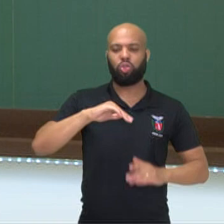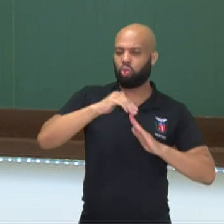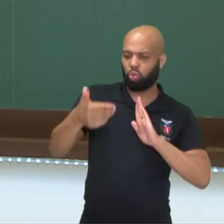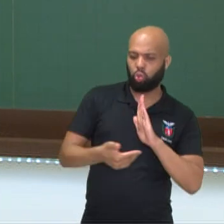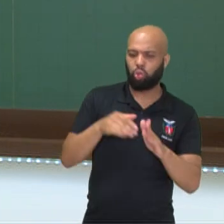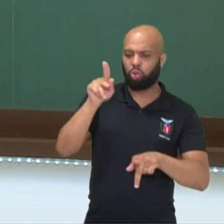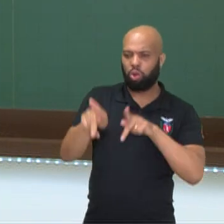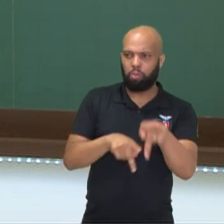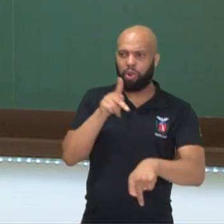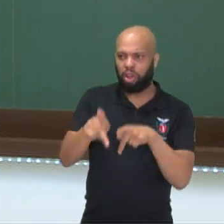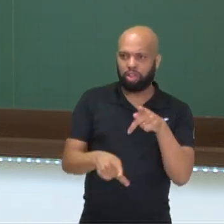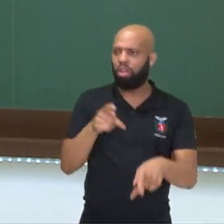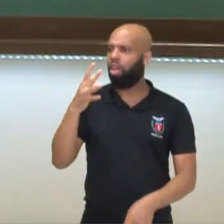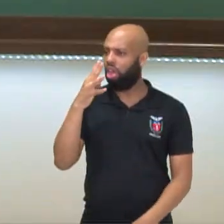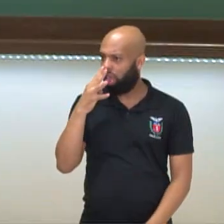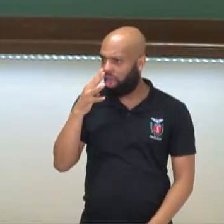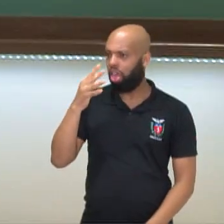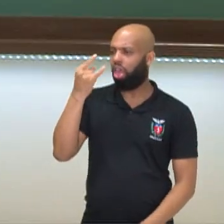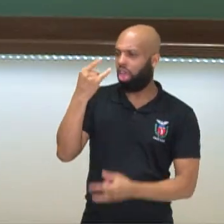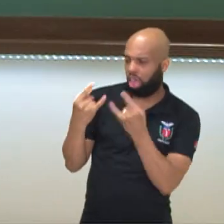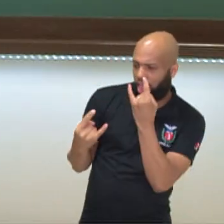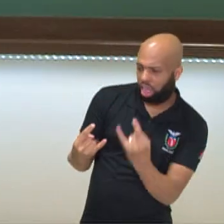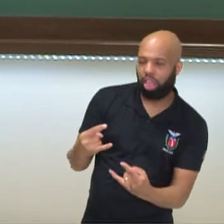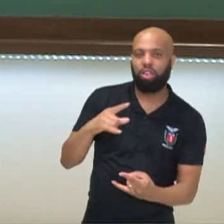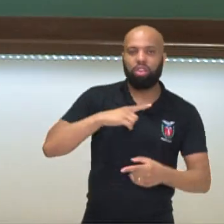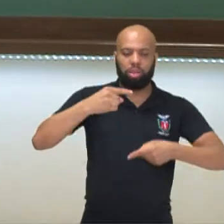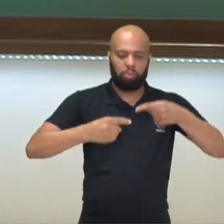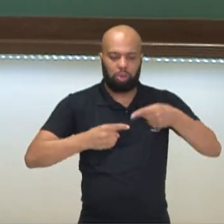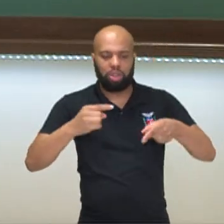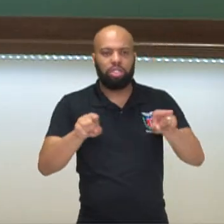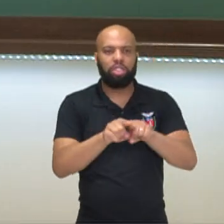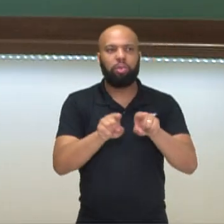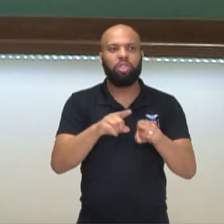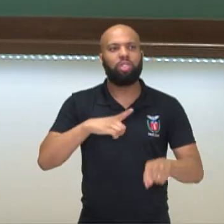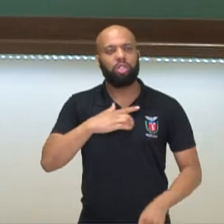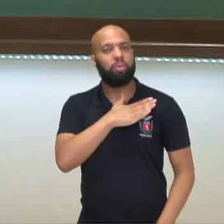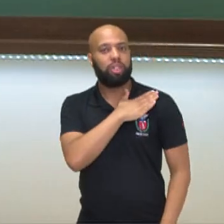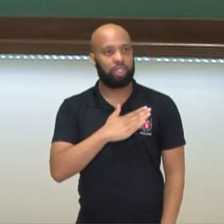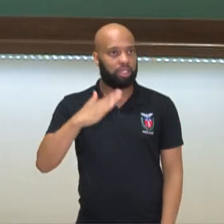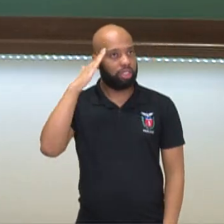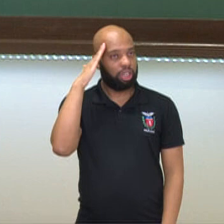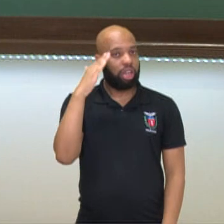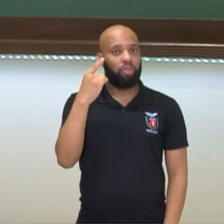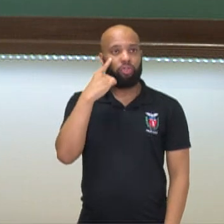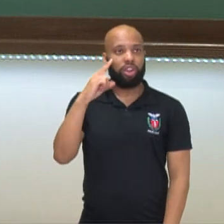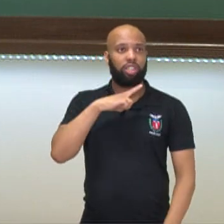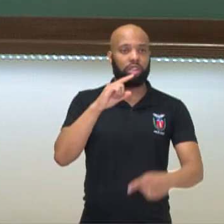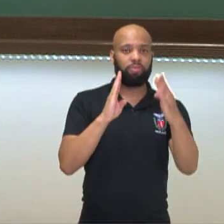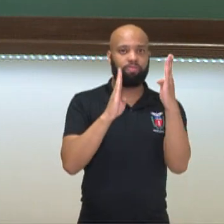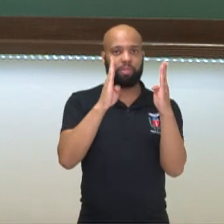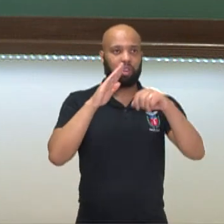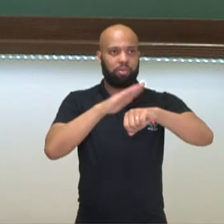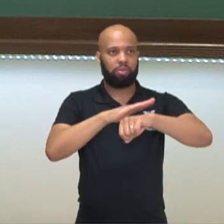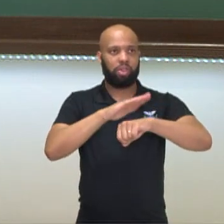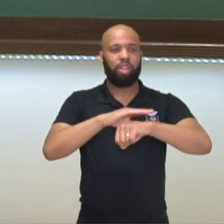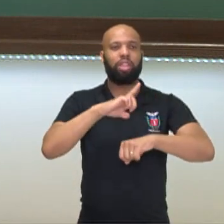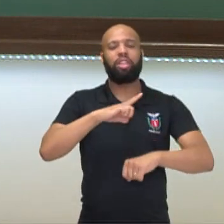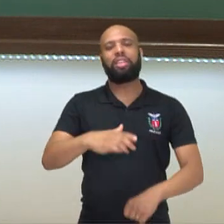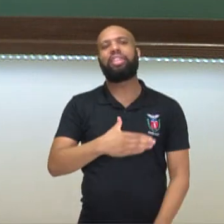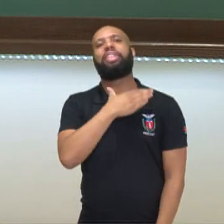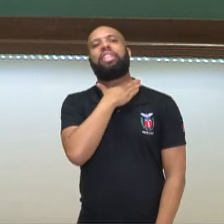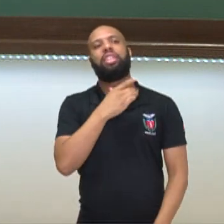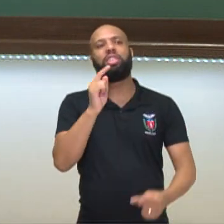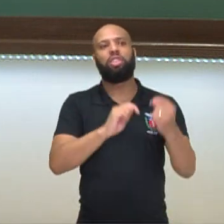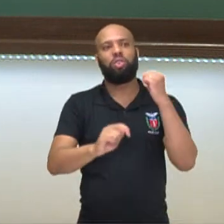população francesa, dos políticos, dos militares e a gente vai ver que nesse momento está ocorrendo uma grande crise